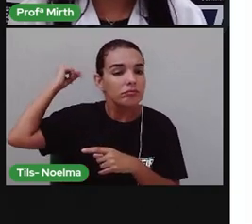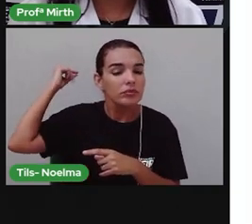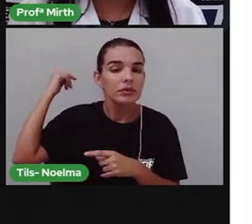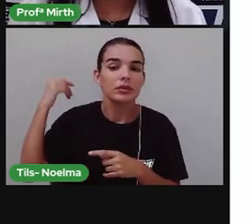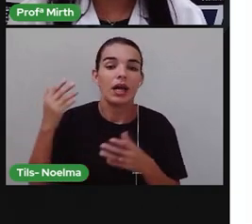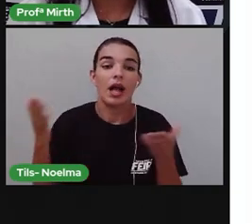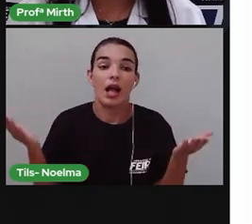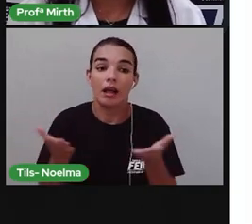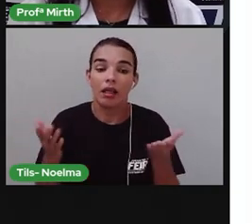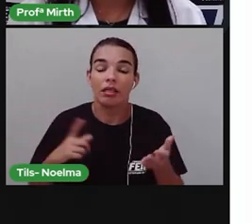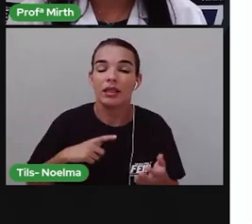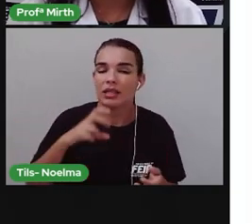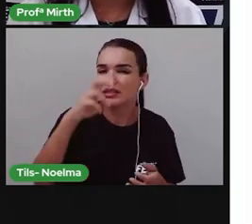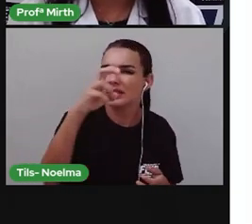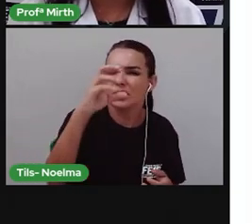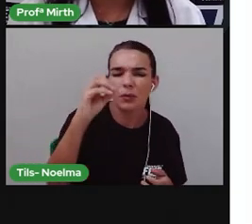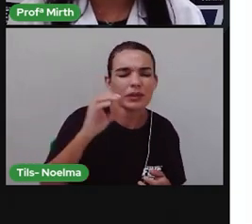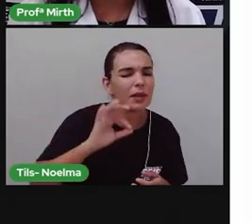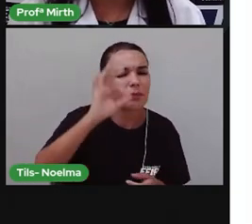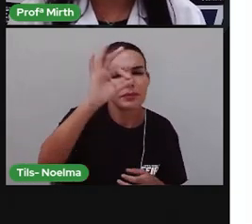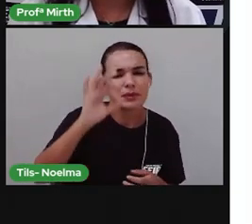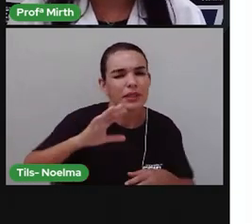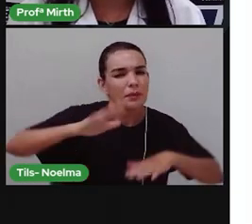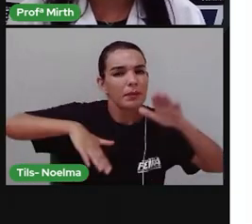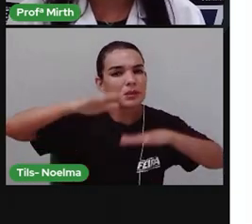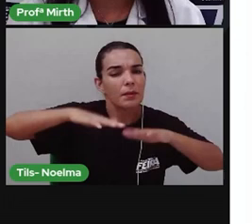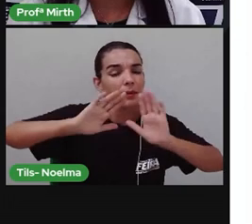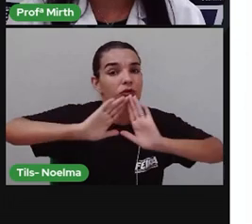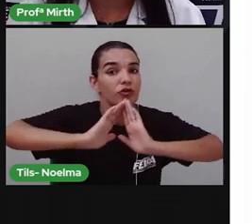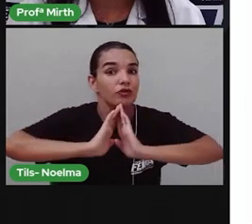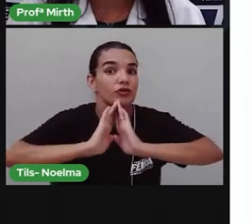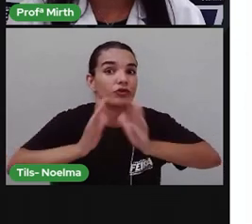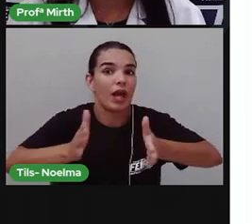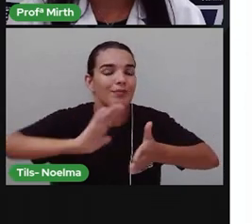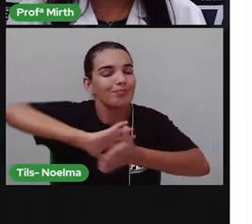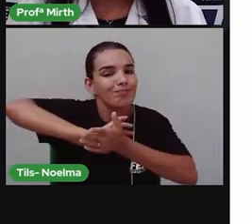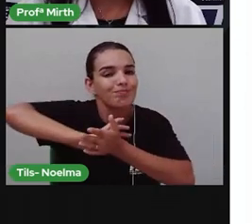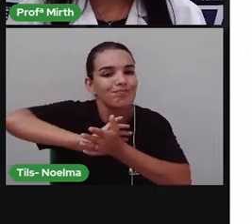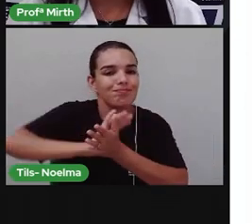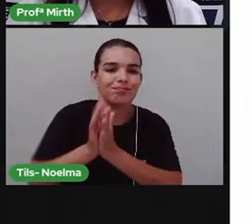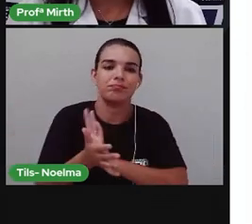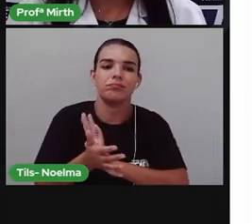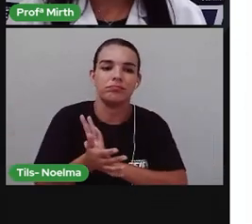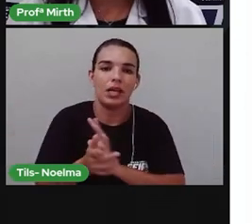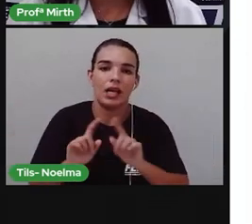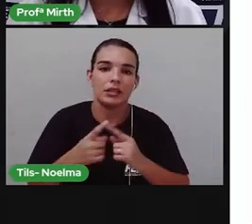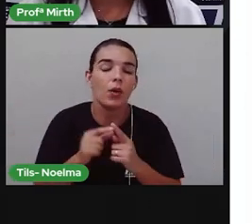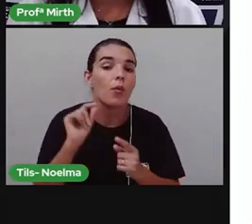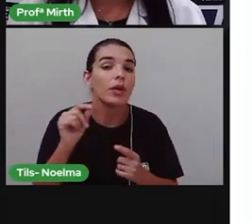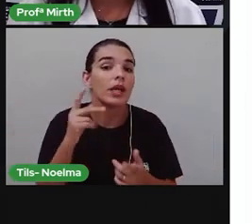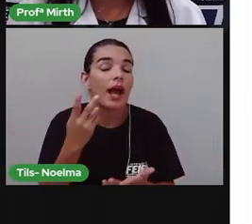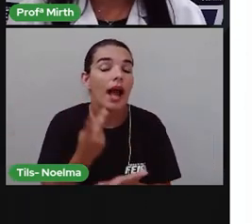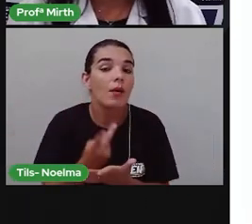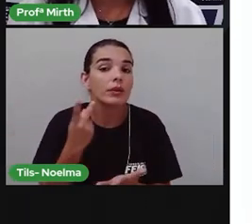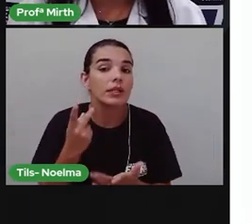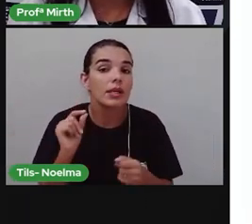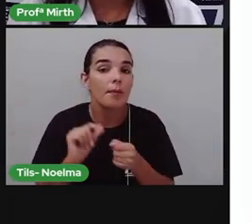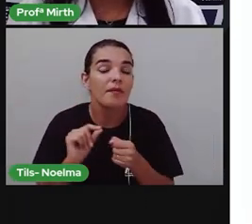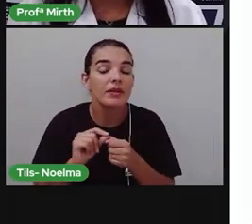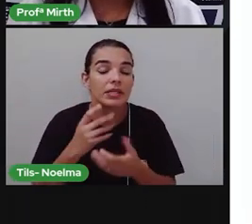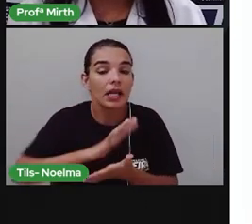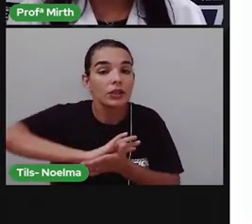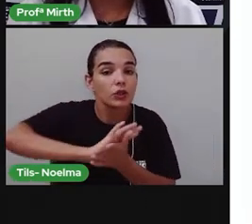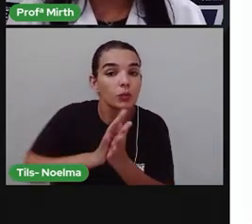Temos aí Mais de 50% De área desmatada E os principais motivos Disso aí Dessa acelerada Devastação Que